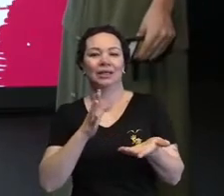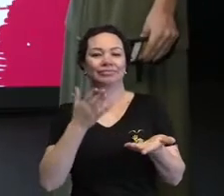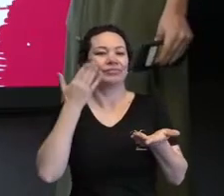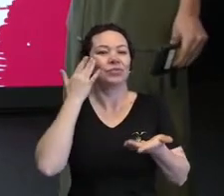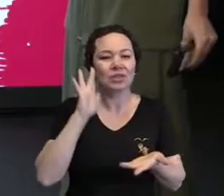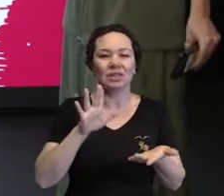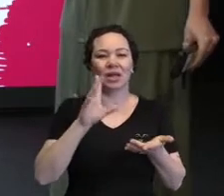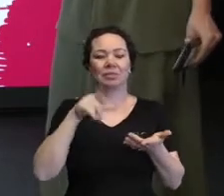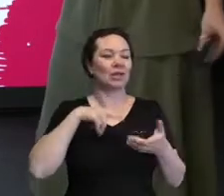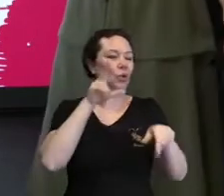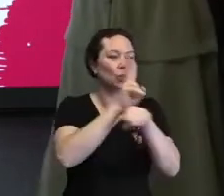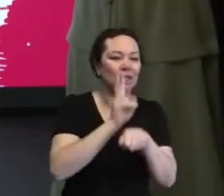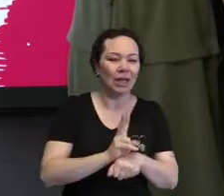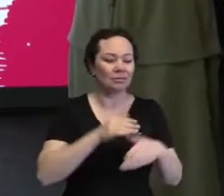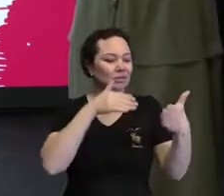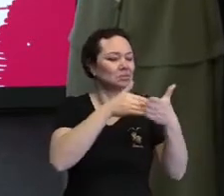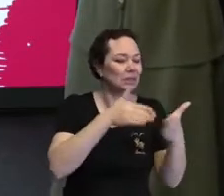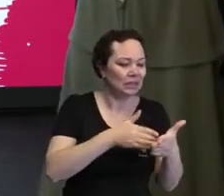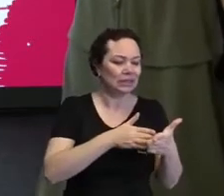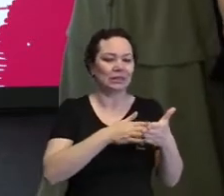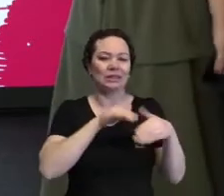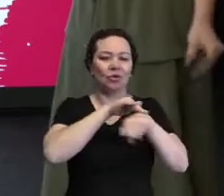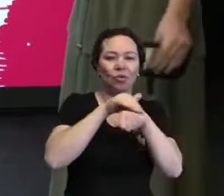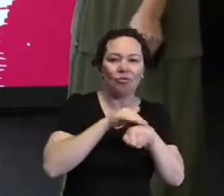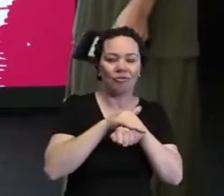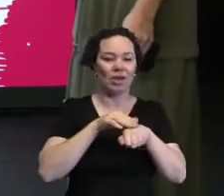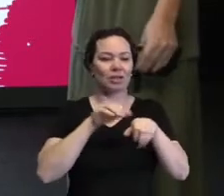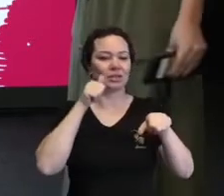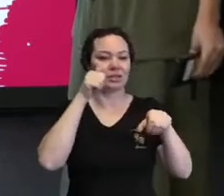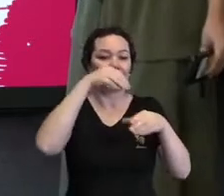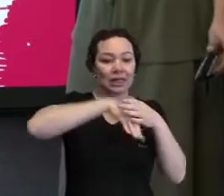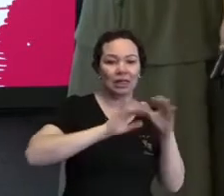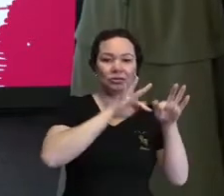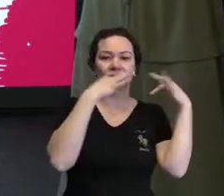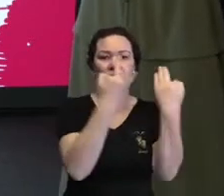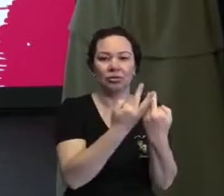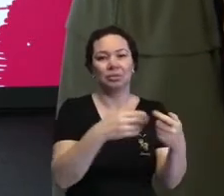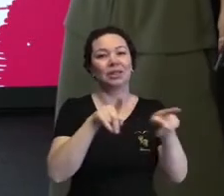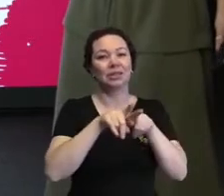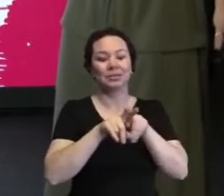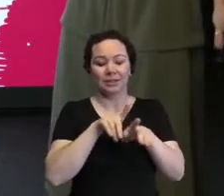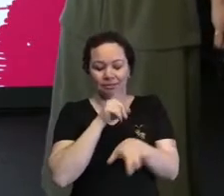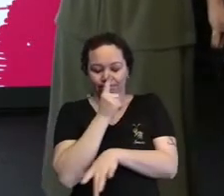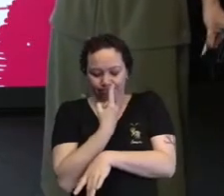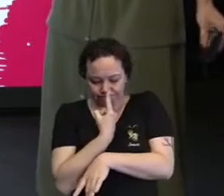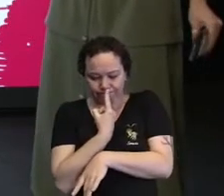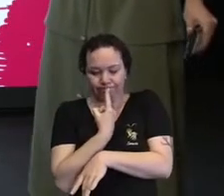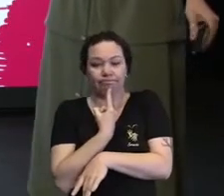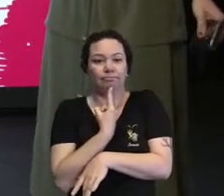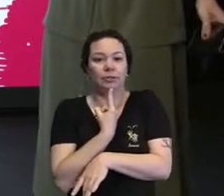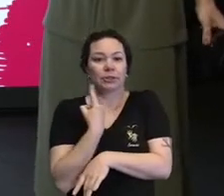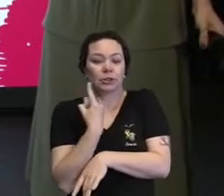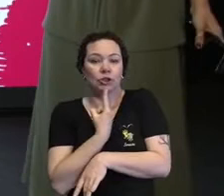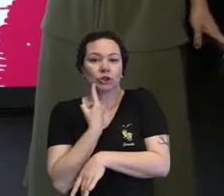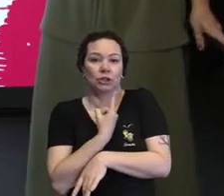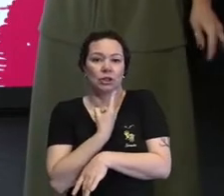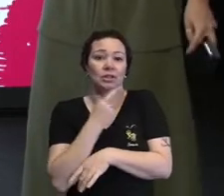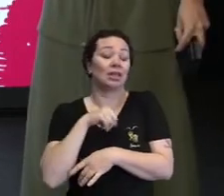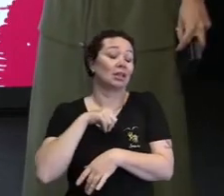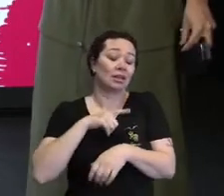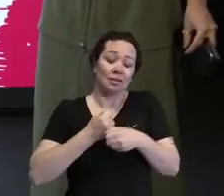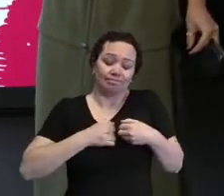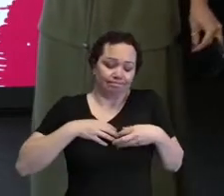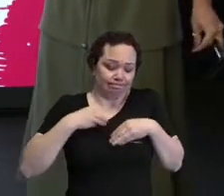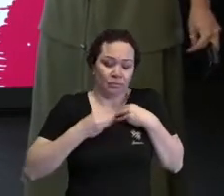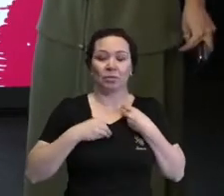constante, as barreiras com o diálogo familiar, né? A questão da solidão, são sentimentos que são muito validados e que